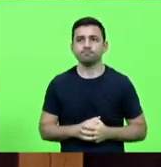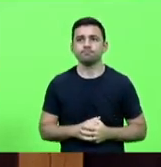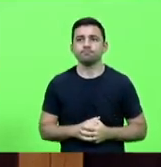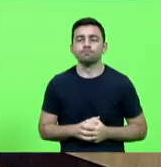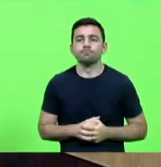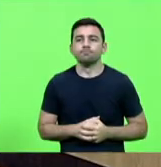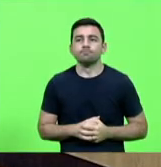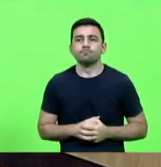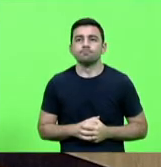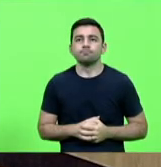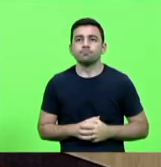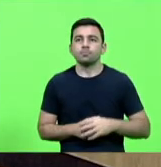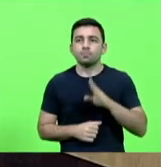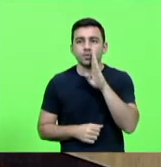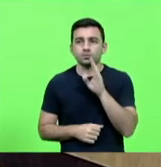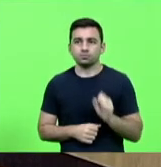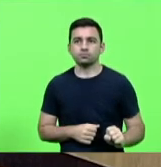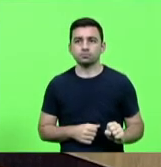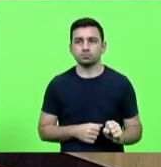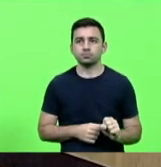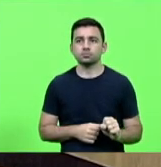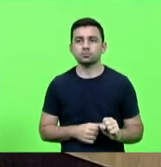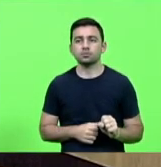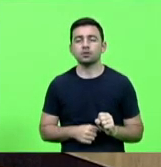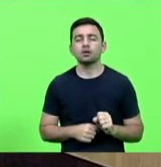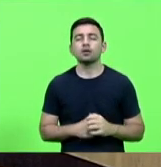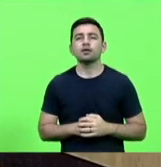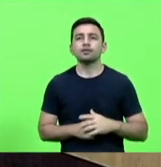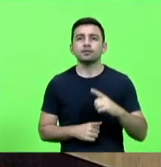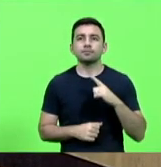Bruno Sousa vossa excelência terá então